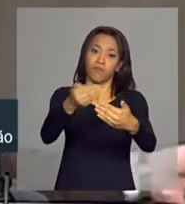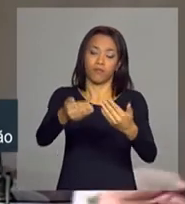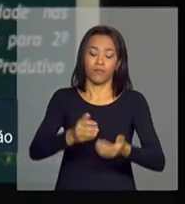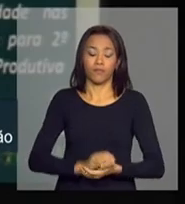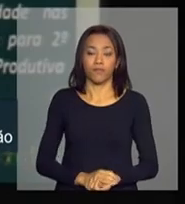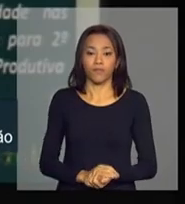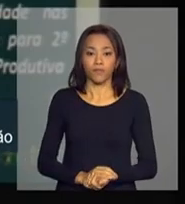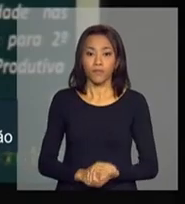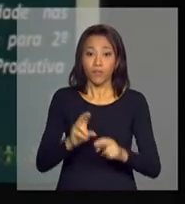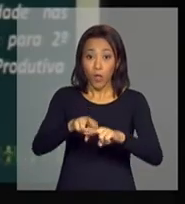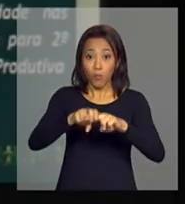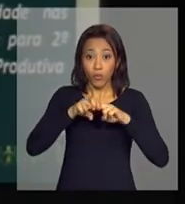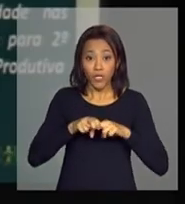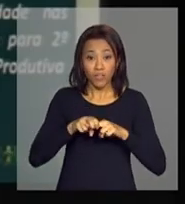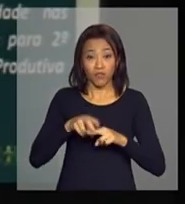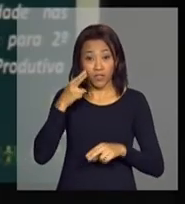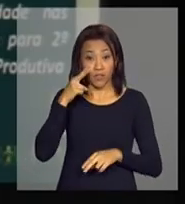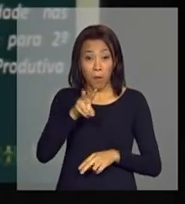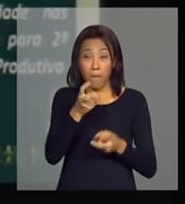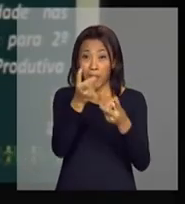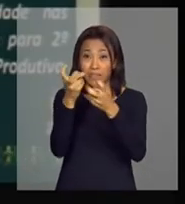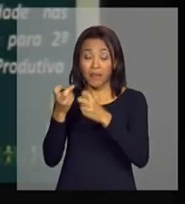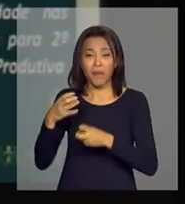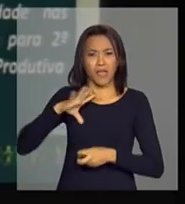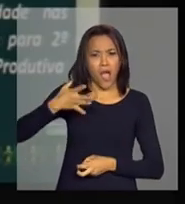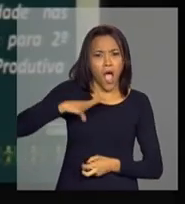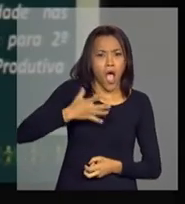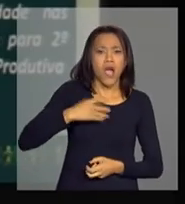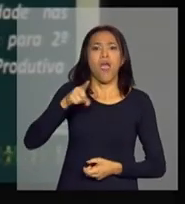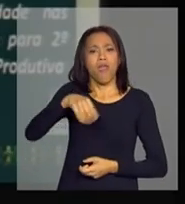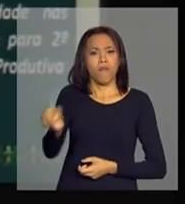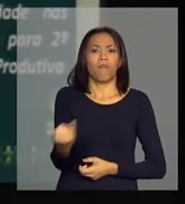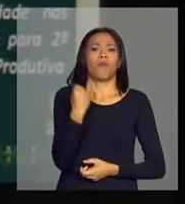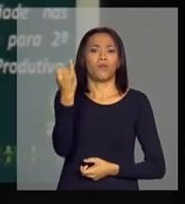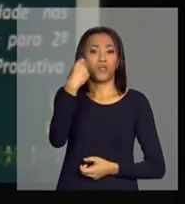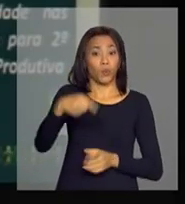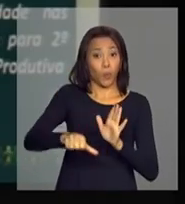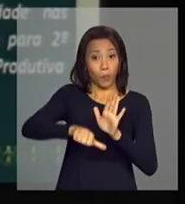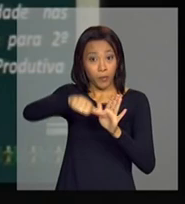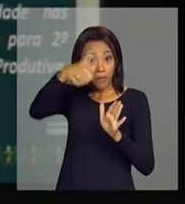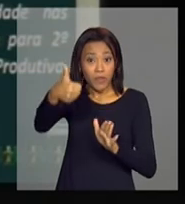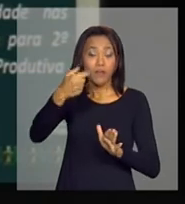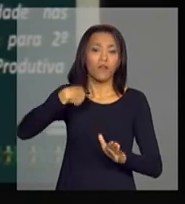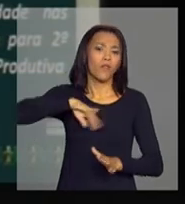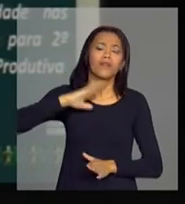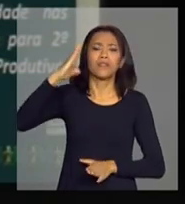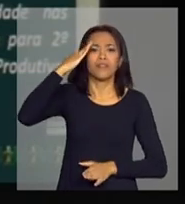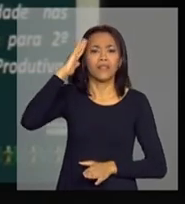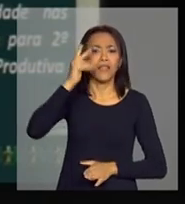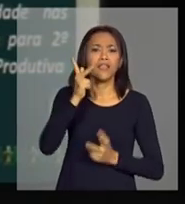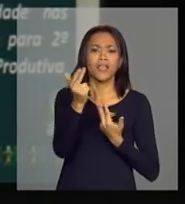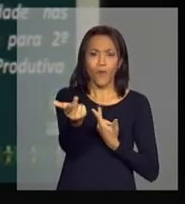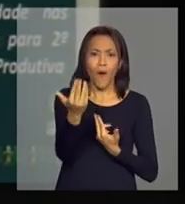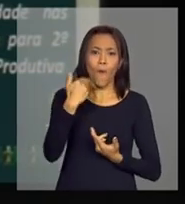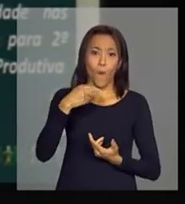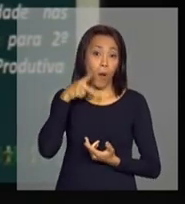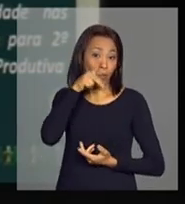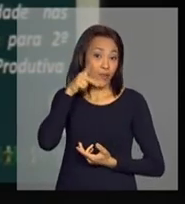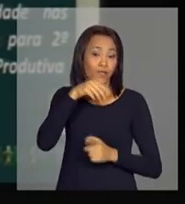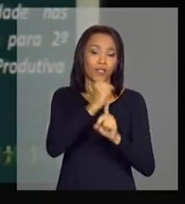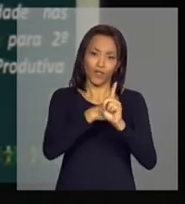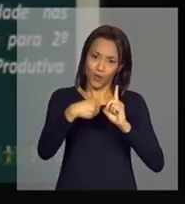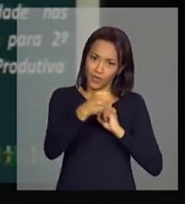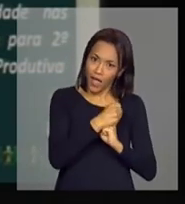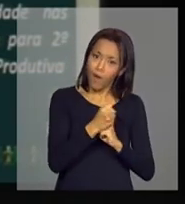processo. Portanto, os desafios que nós temos nesse momento são muito importantes. O primeiro deles é entender que, assim como nós fizemos com a política social,